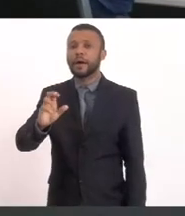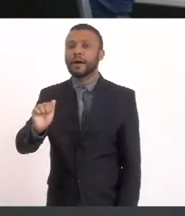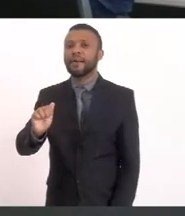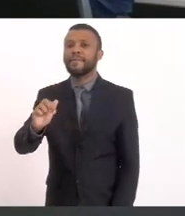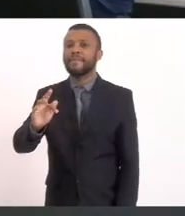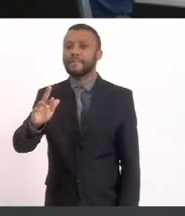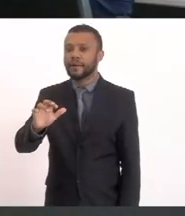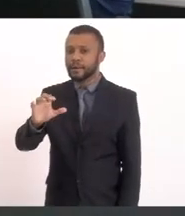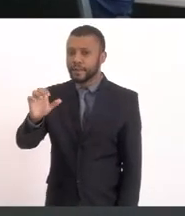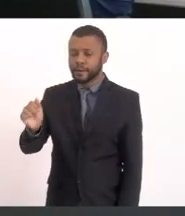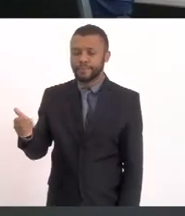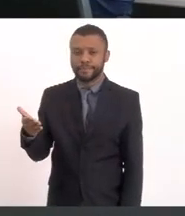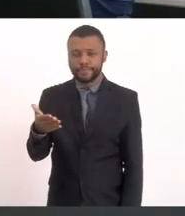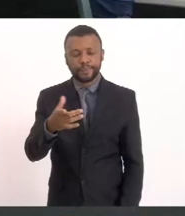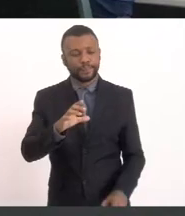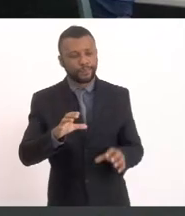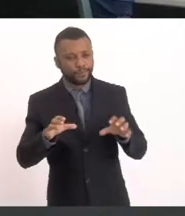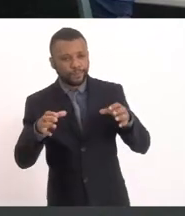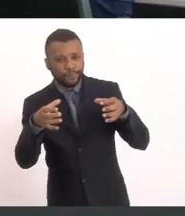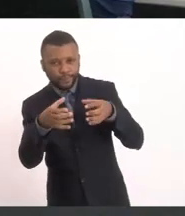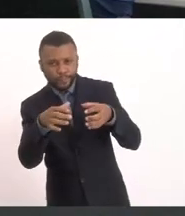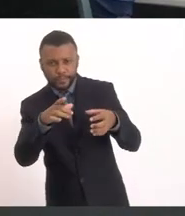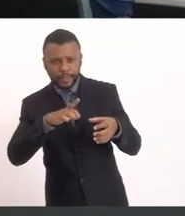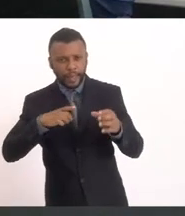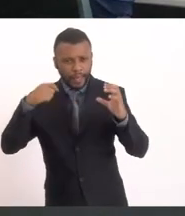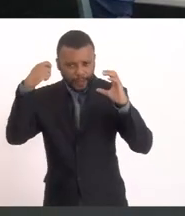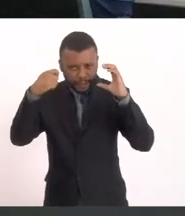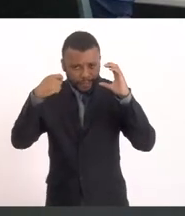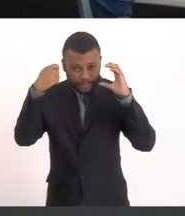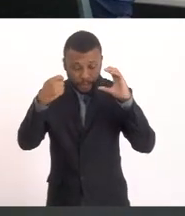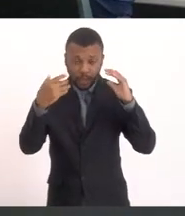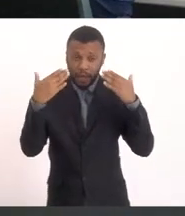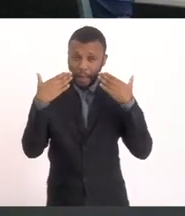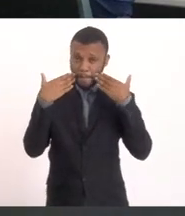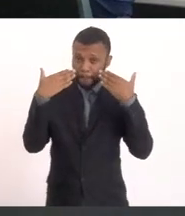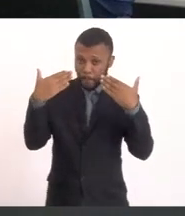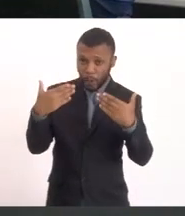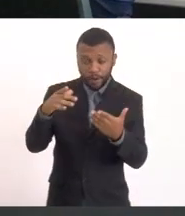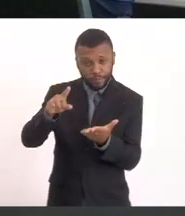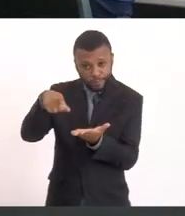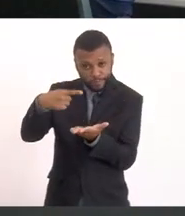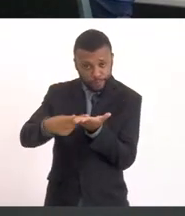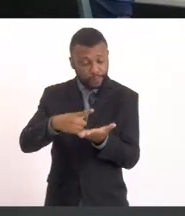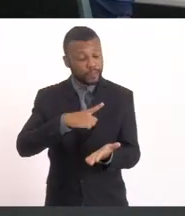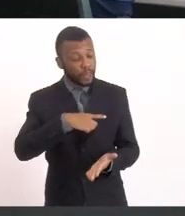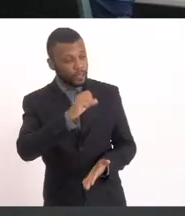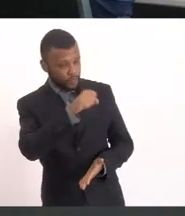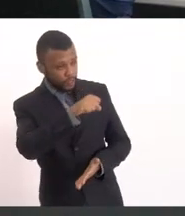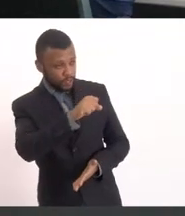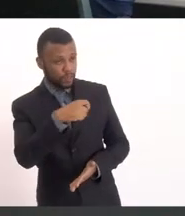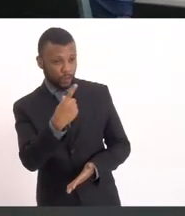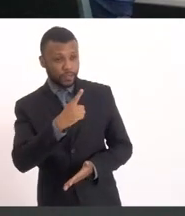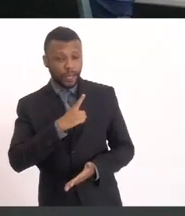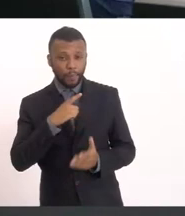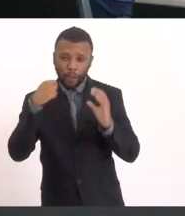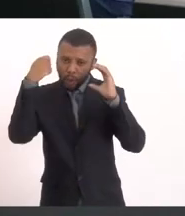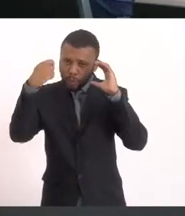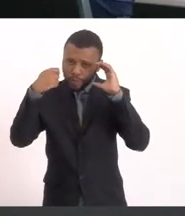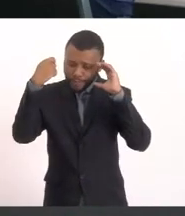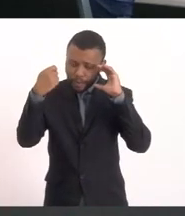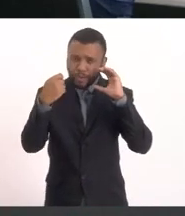SOS Tem a Barra Franca Tem esse vídeo Dela publicamente Se comprometendo Sim Sim Temos os vídeos